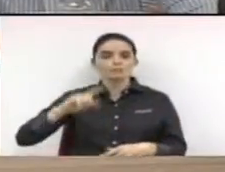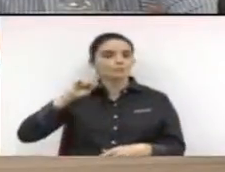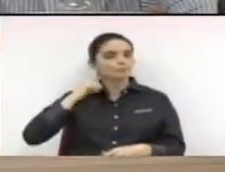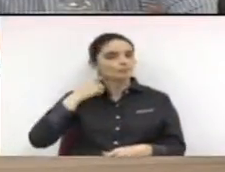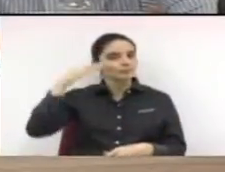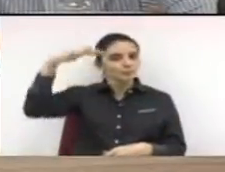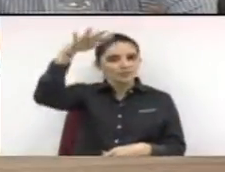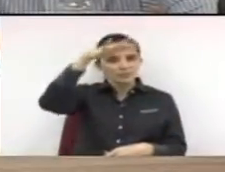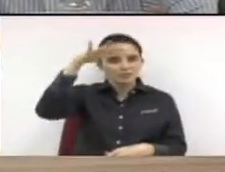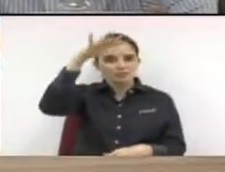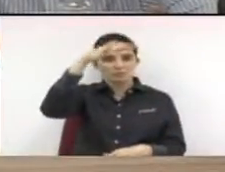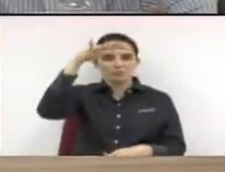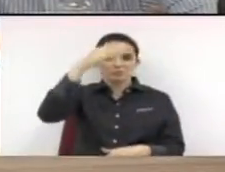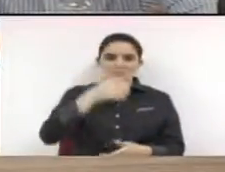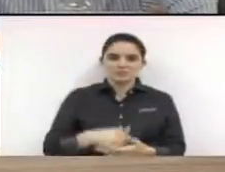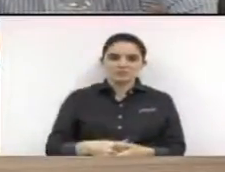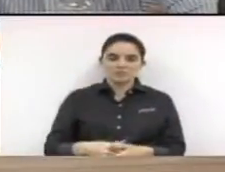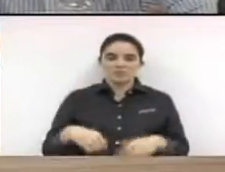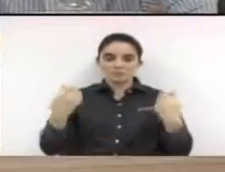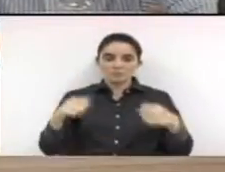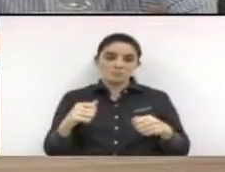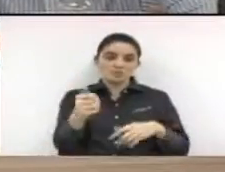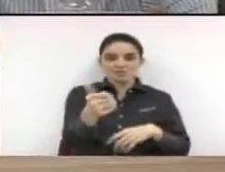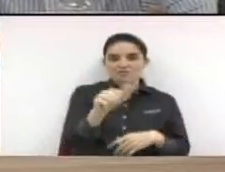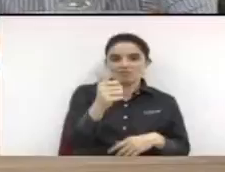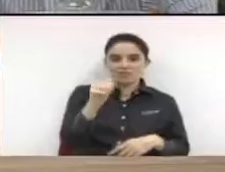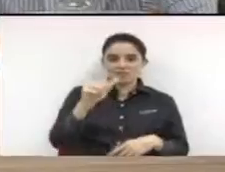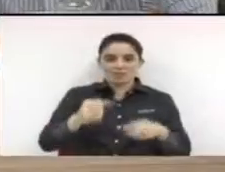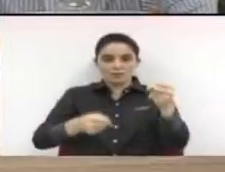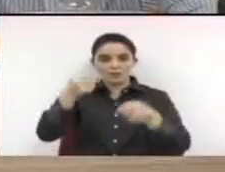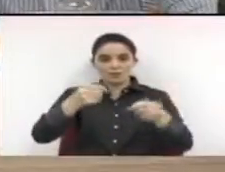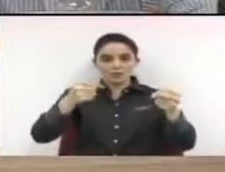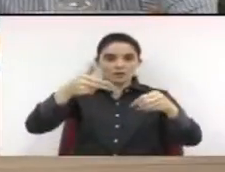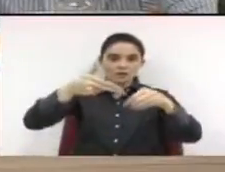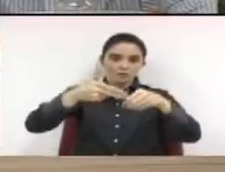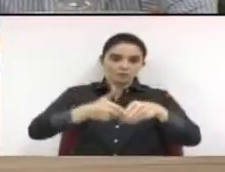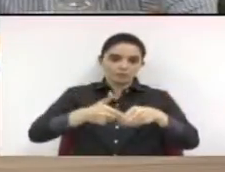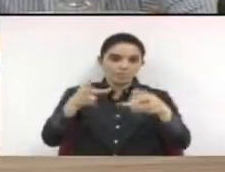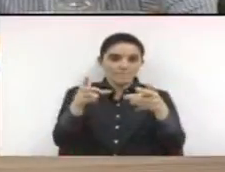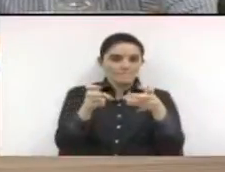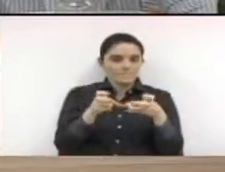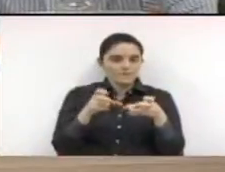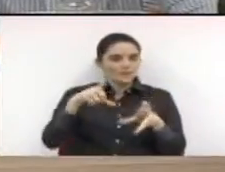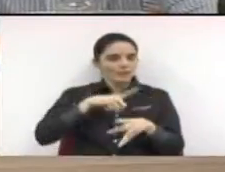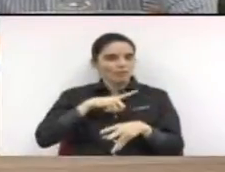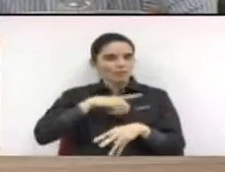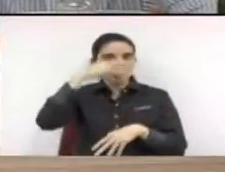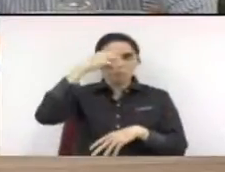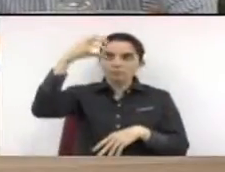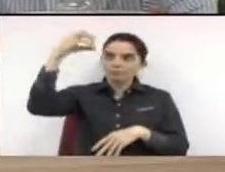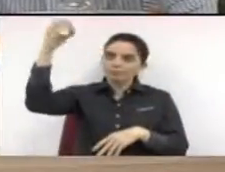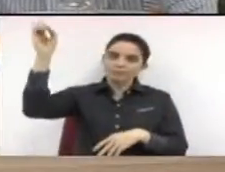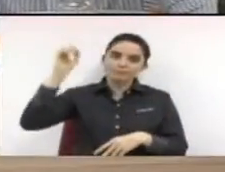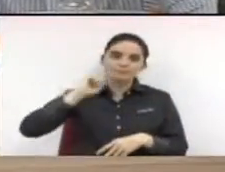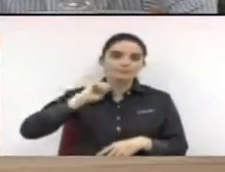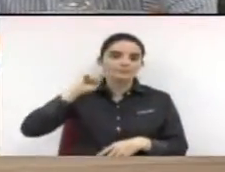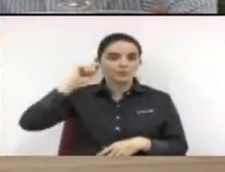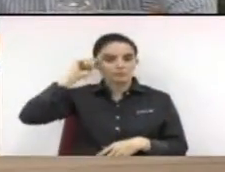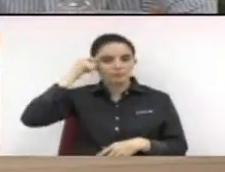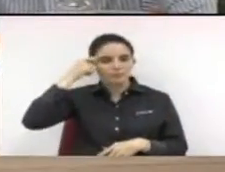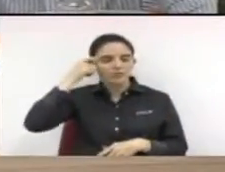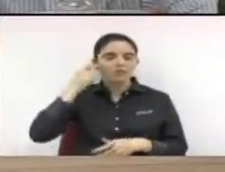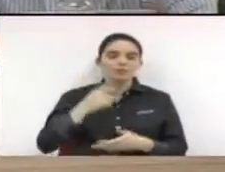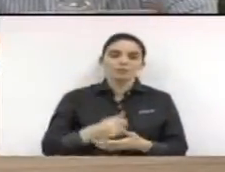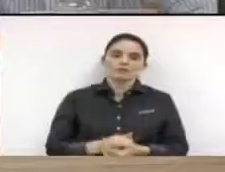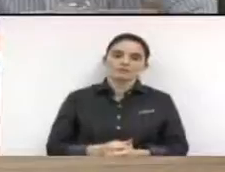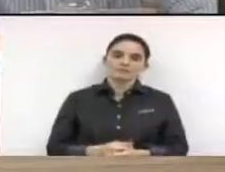poluição atmosférica por meio da avaliação da emissão de fumaça preta de veículos movidos a óleo diesel e de outras